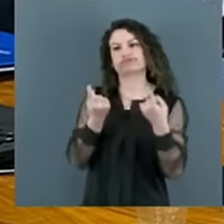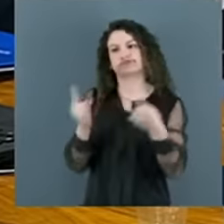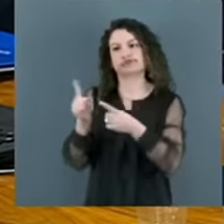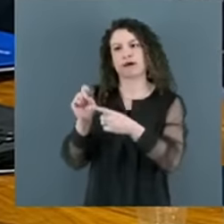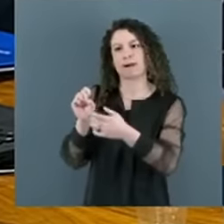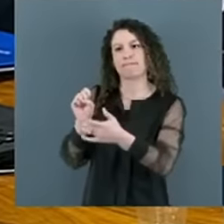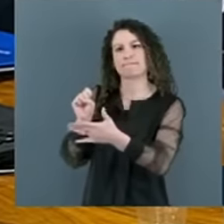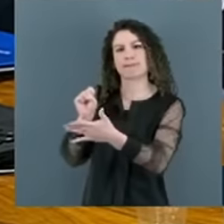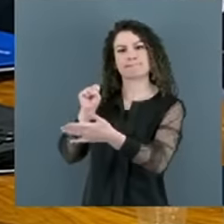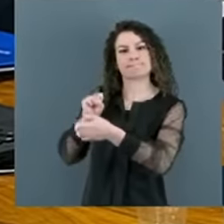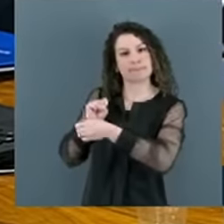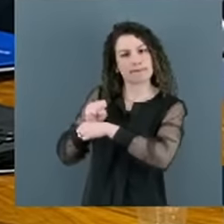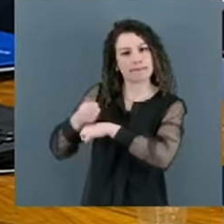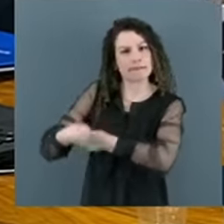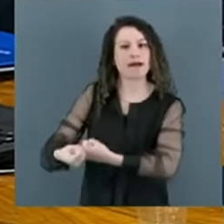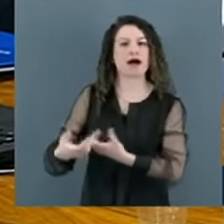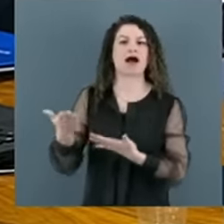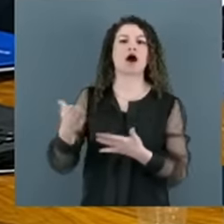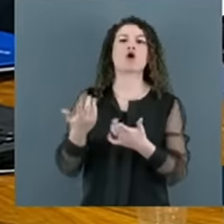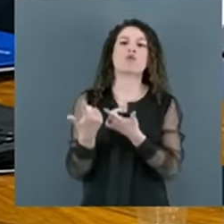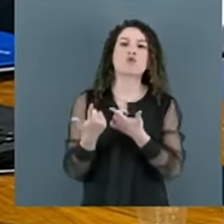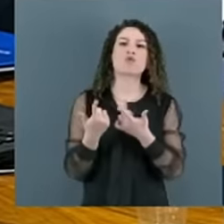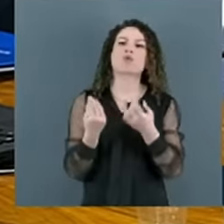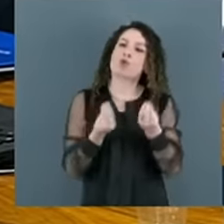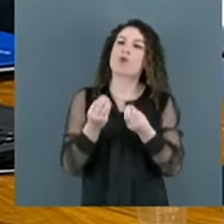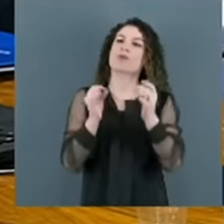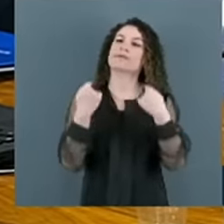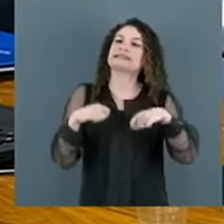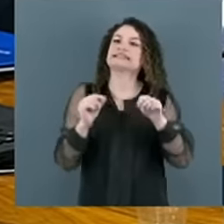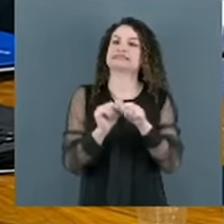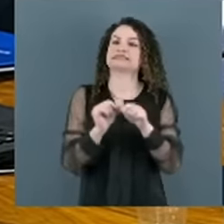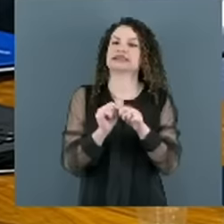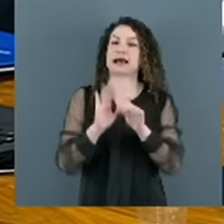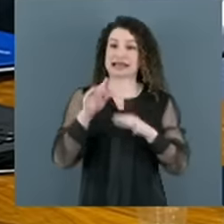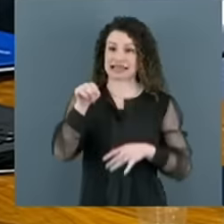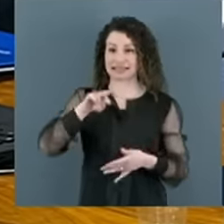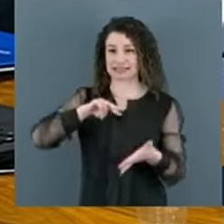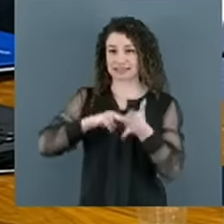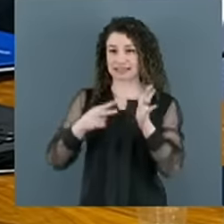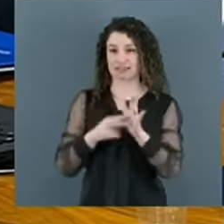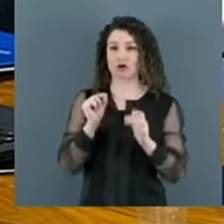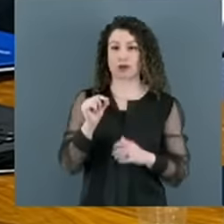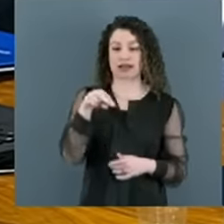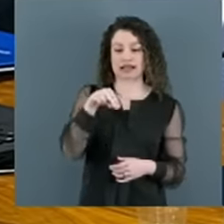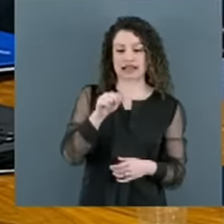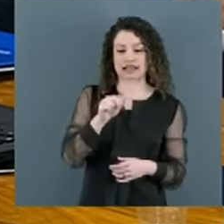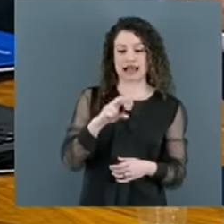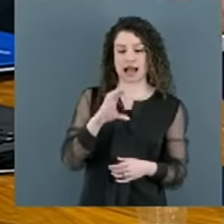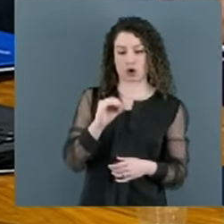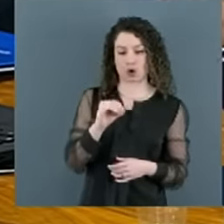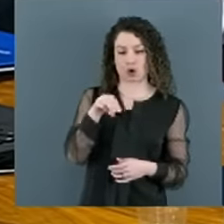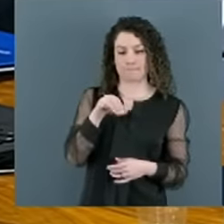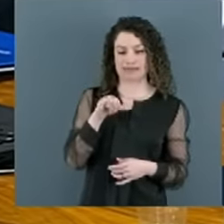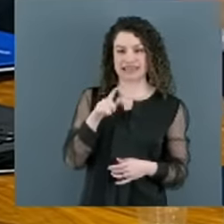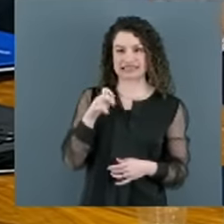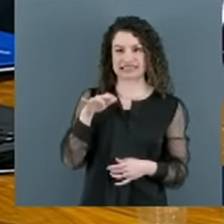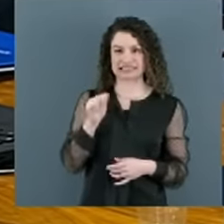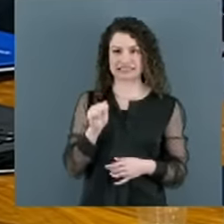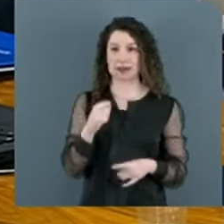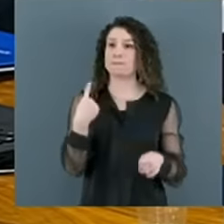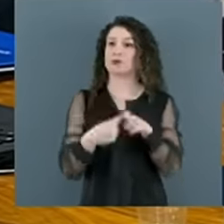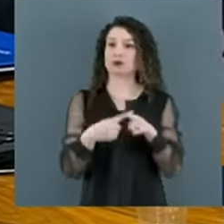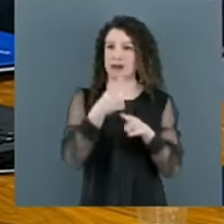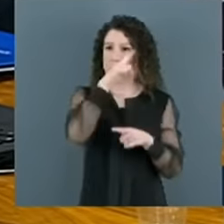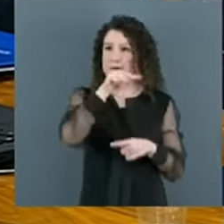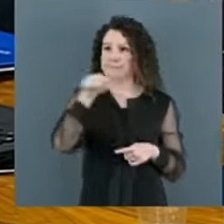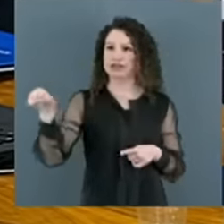E o Rio de Janeiro caminha para uma triste realidade de narcomilícia. Daqui a pouco não tem mais guerra no Rio, porque miliciano está